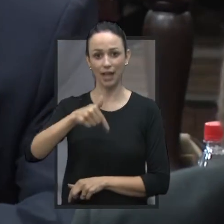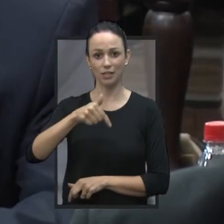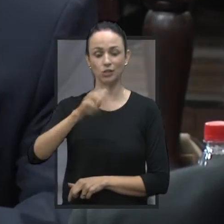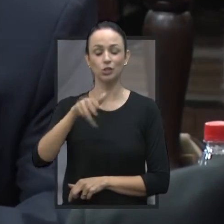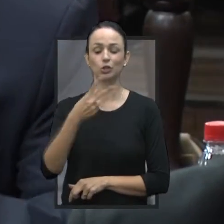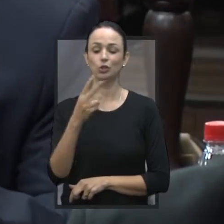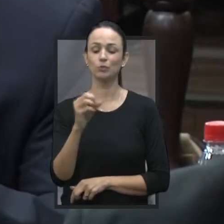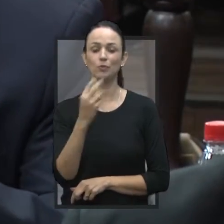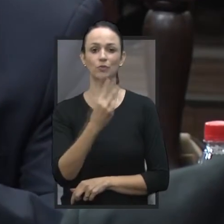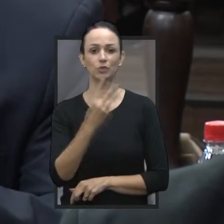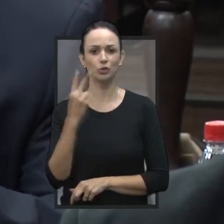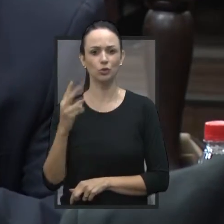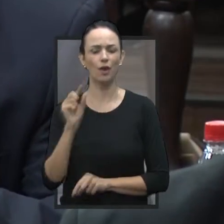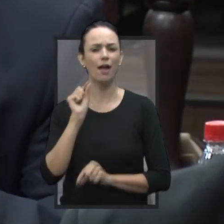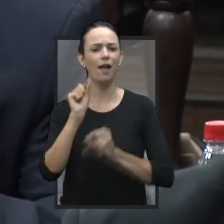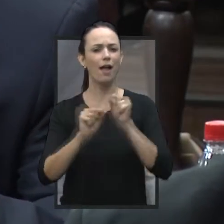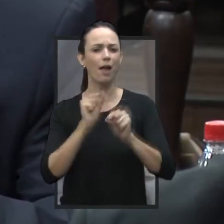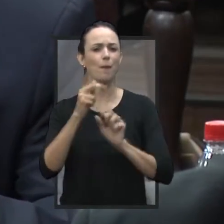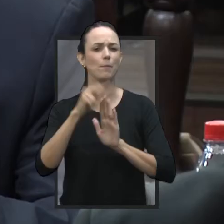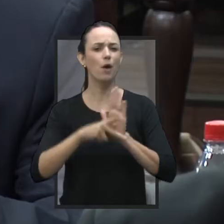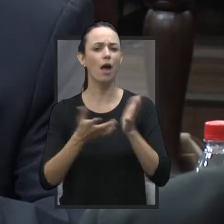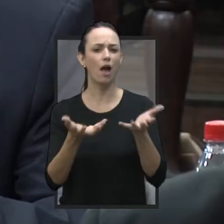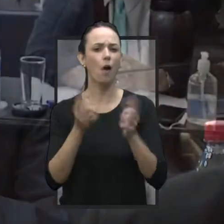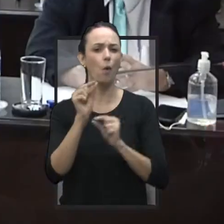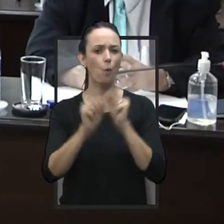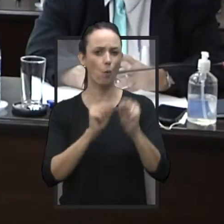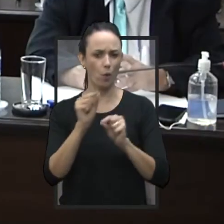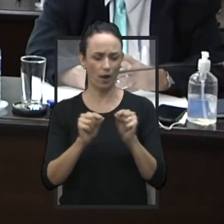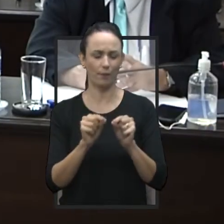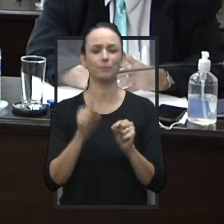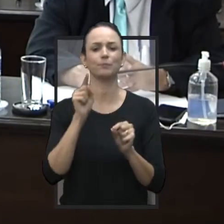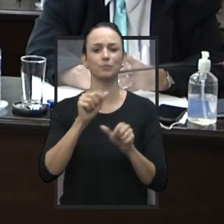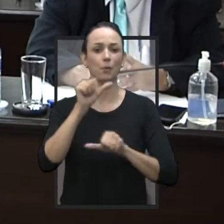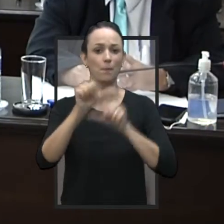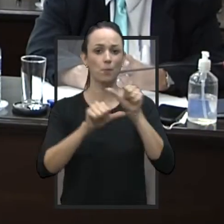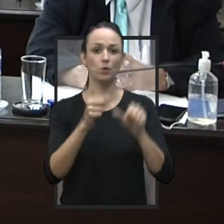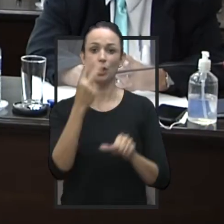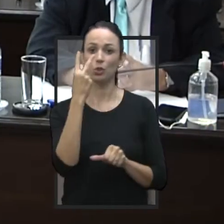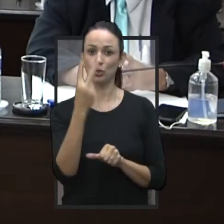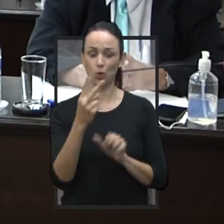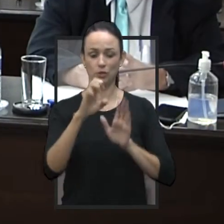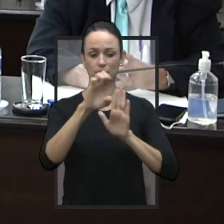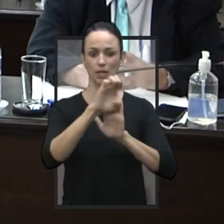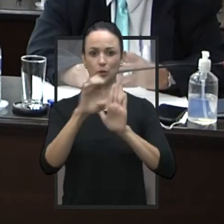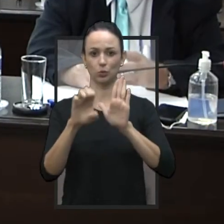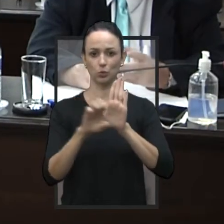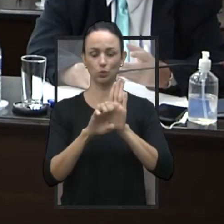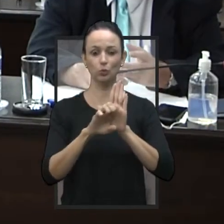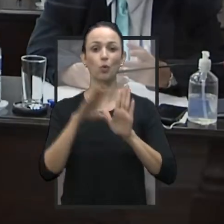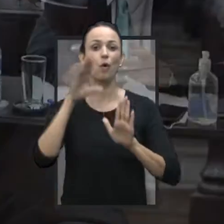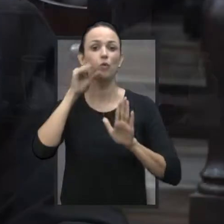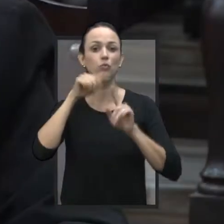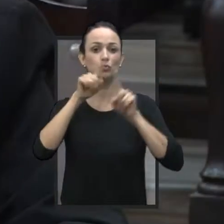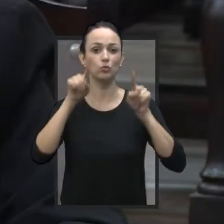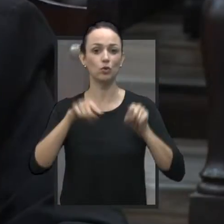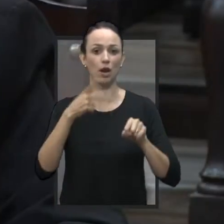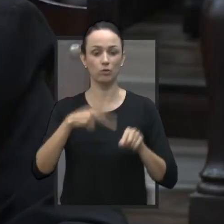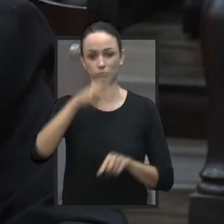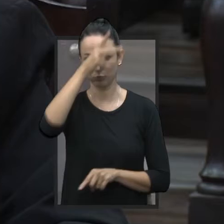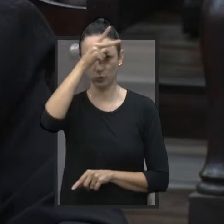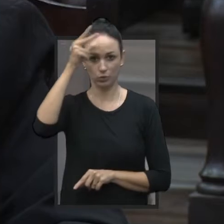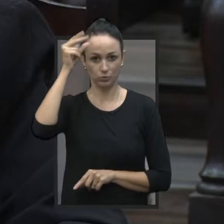2022. O projeto pretende realizar duas modificações no Estatuto dos Funcionários Públicos do município de Jaú.